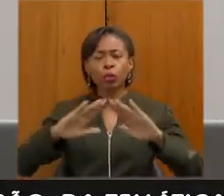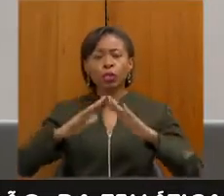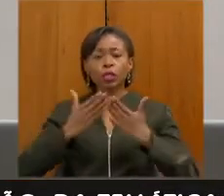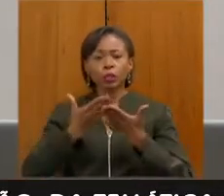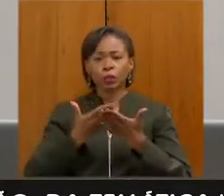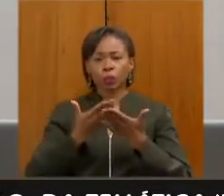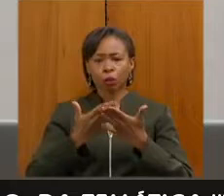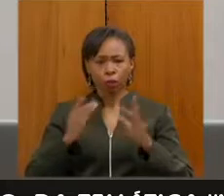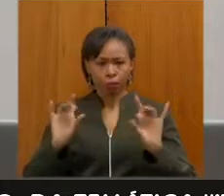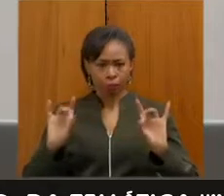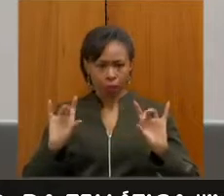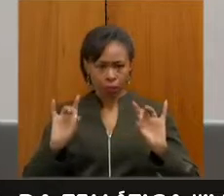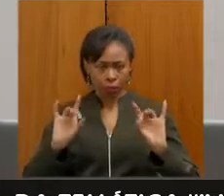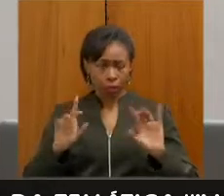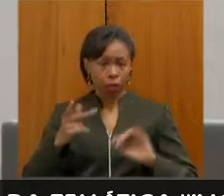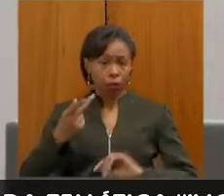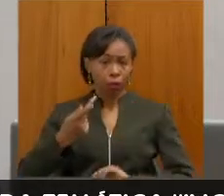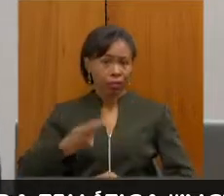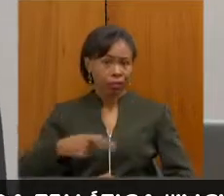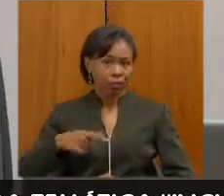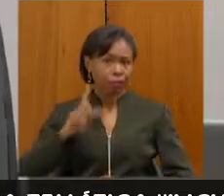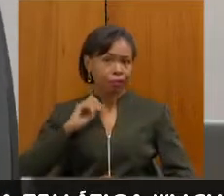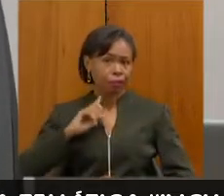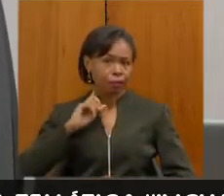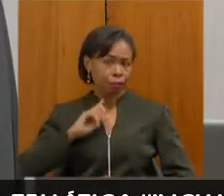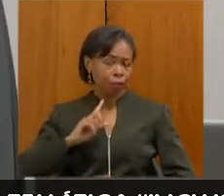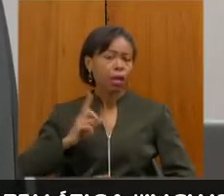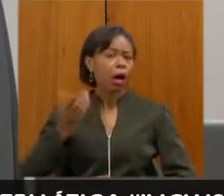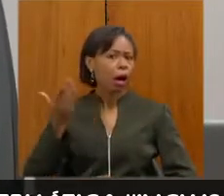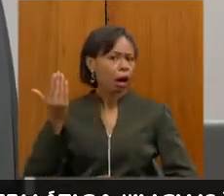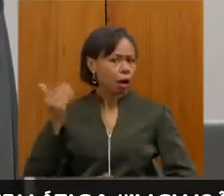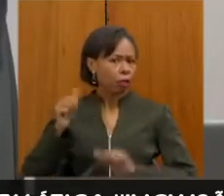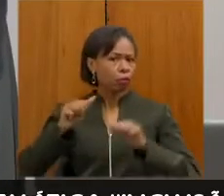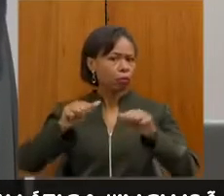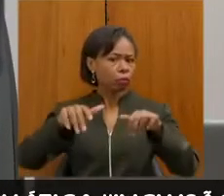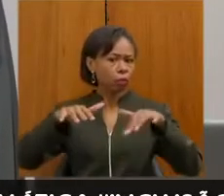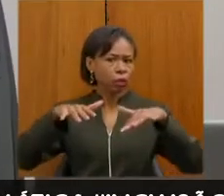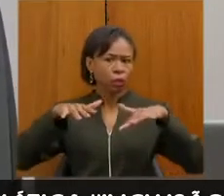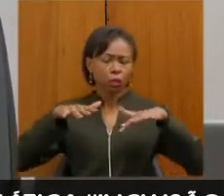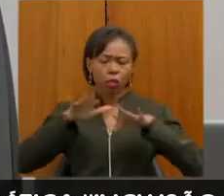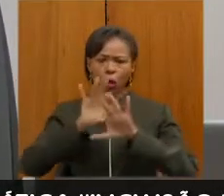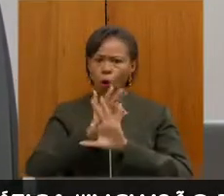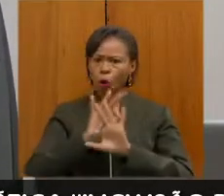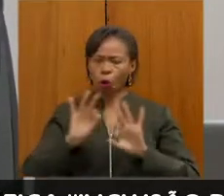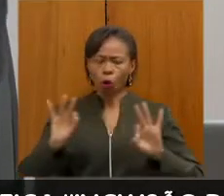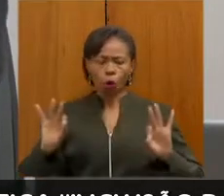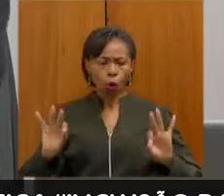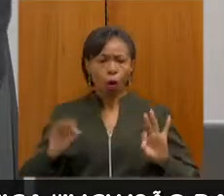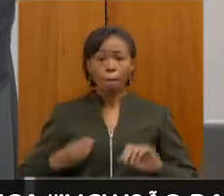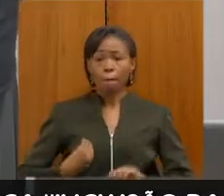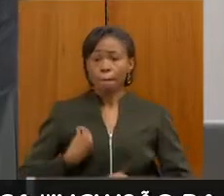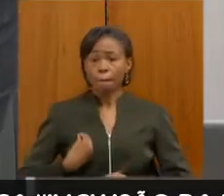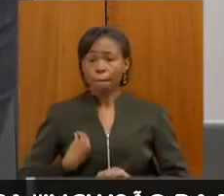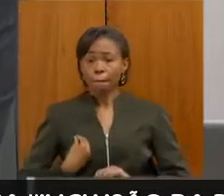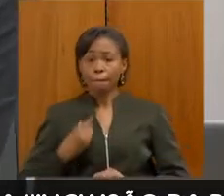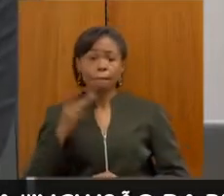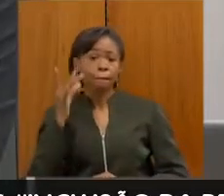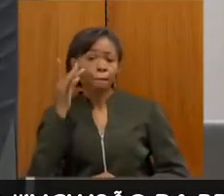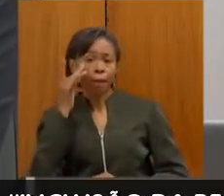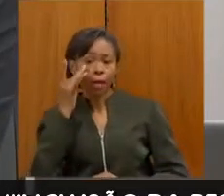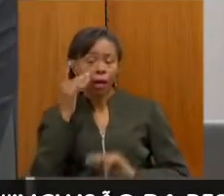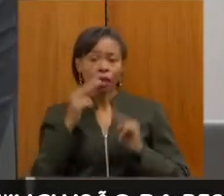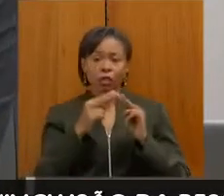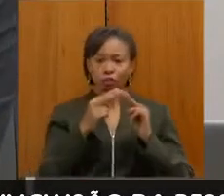que são do Estado de Minas Gerais. Foi uma audiência muito produtiva, uma participação tanto presencial quanto virtual,